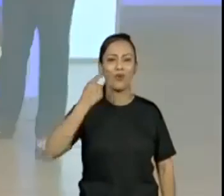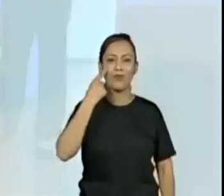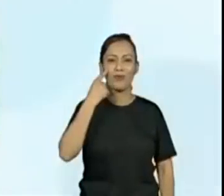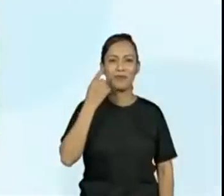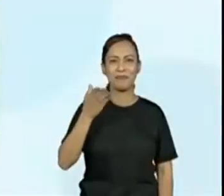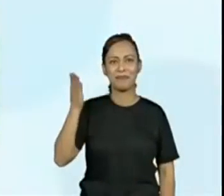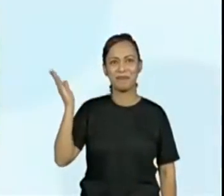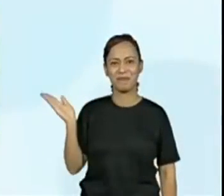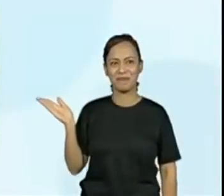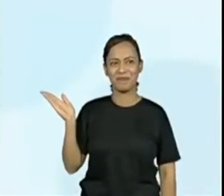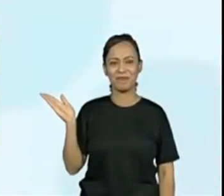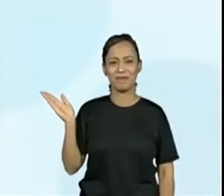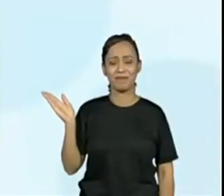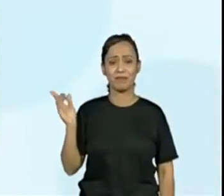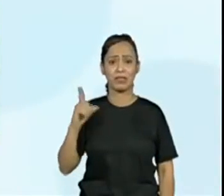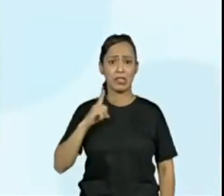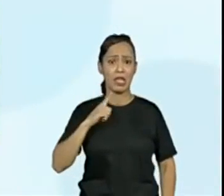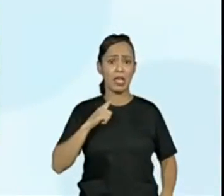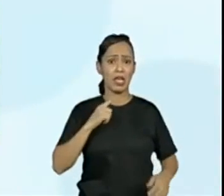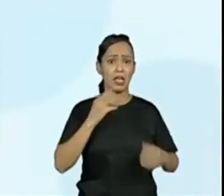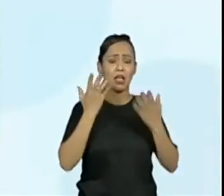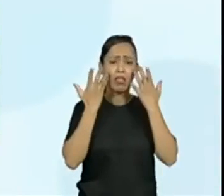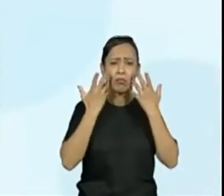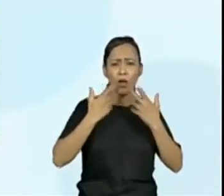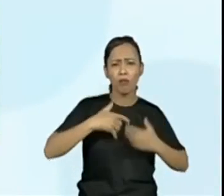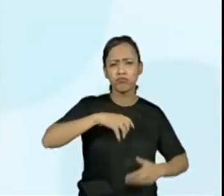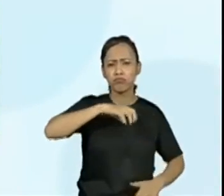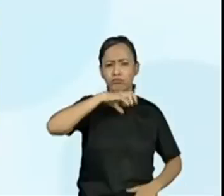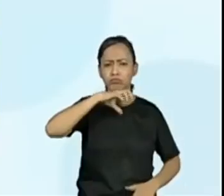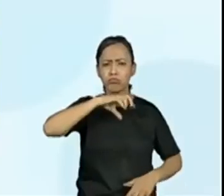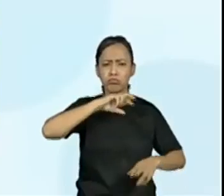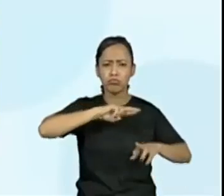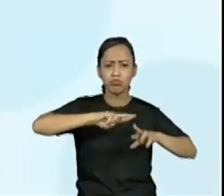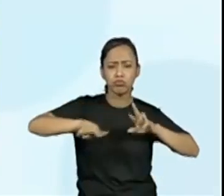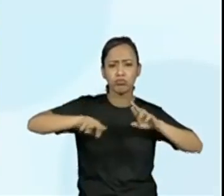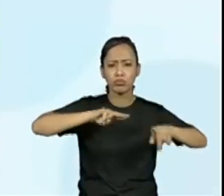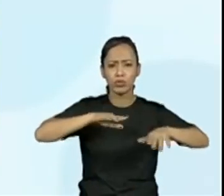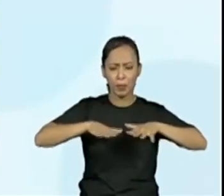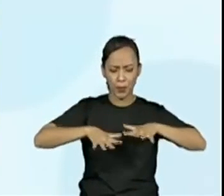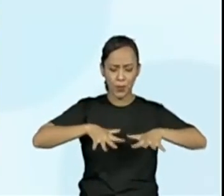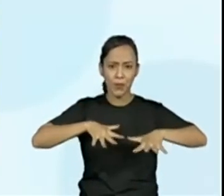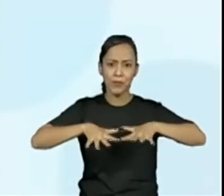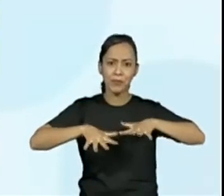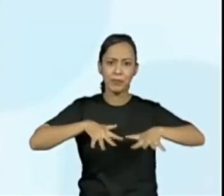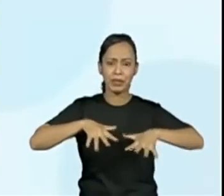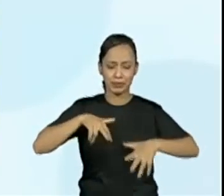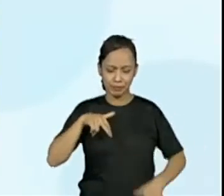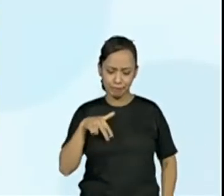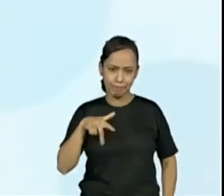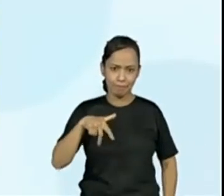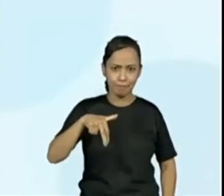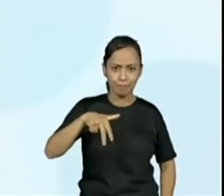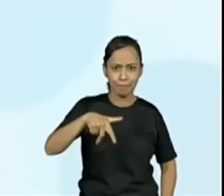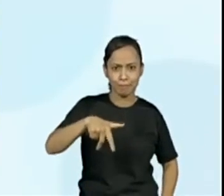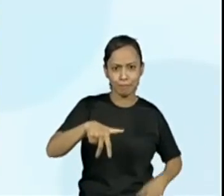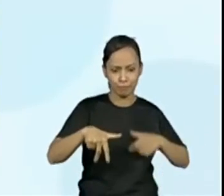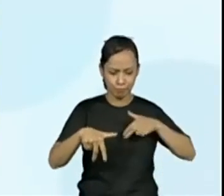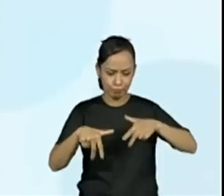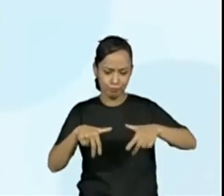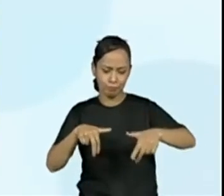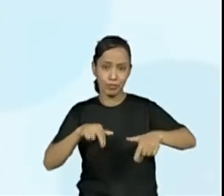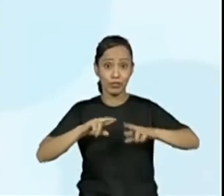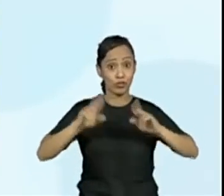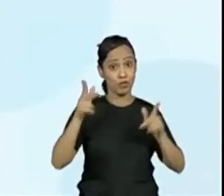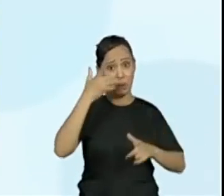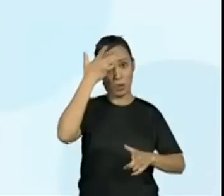Os animais podem apresentar algumas formas de locomoção. Olha aí, tem alguns animais que se repetem da